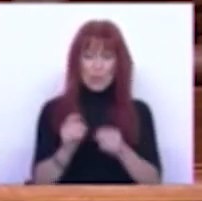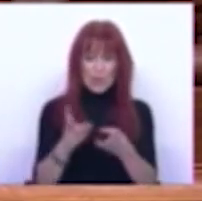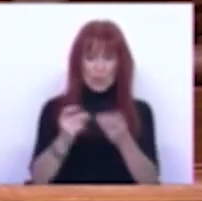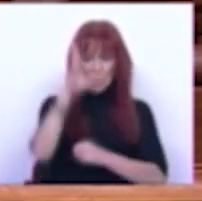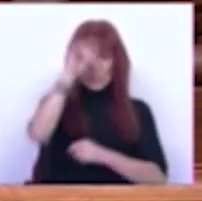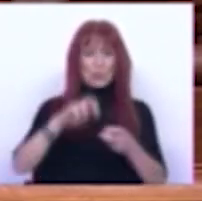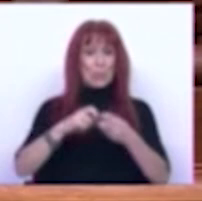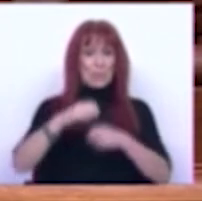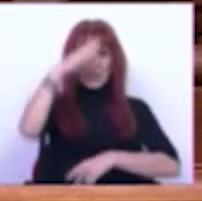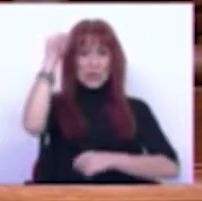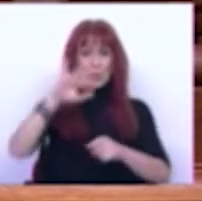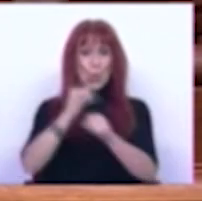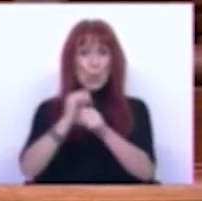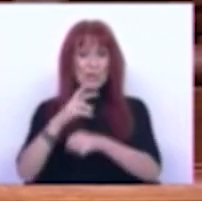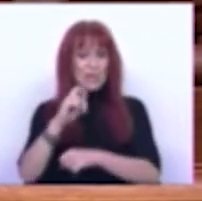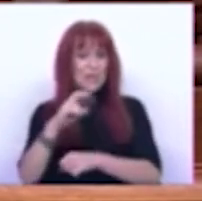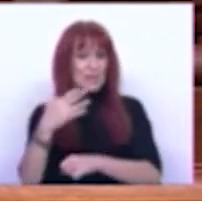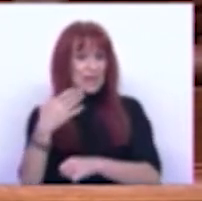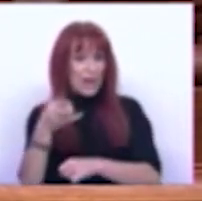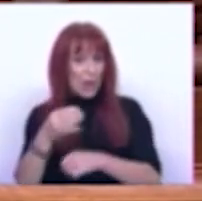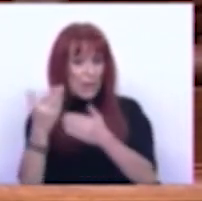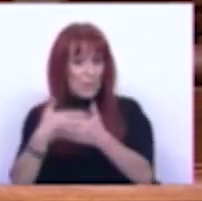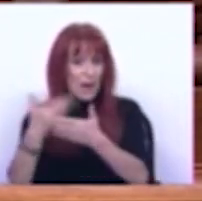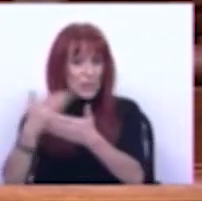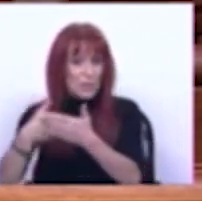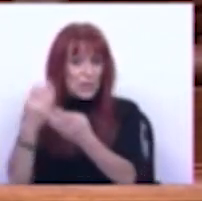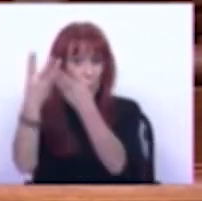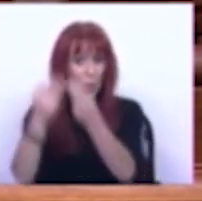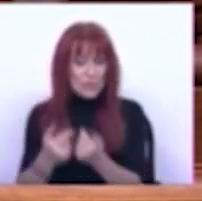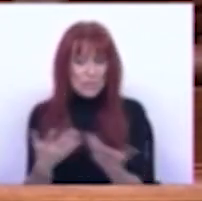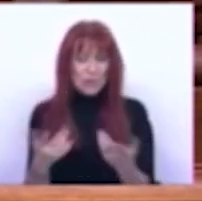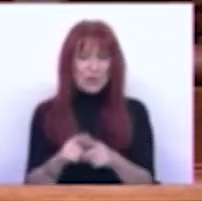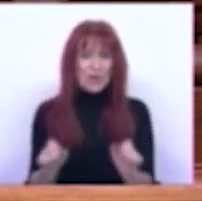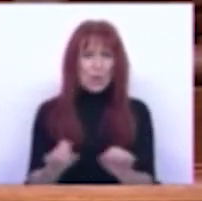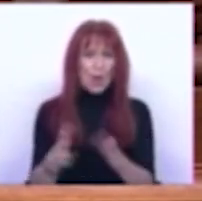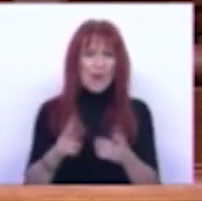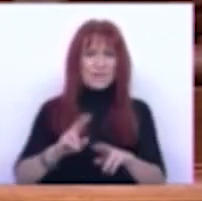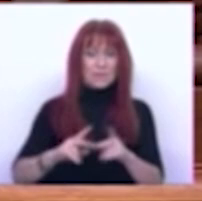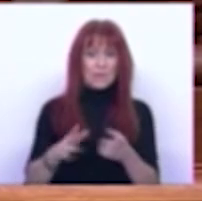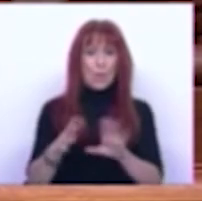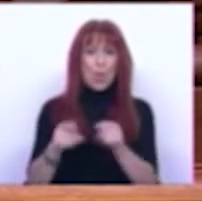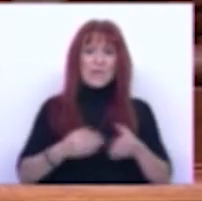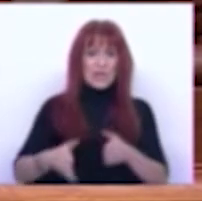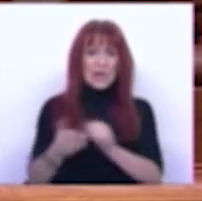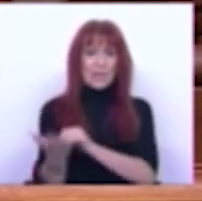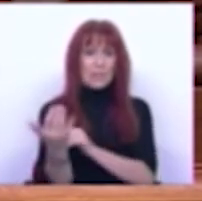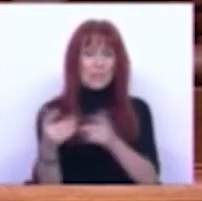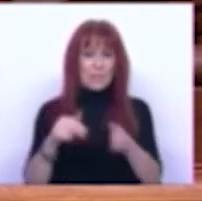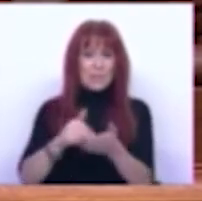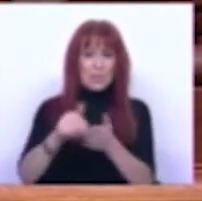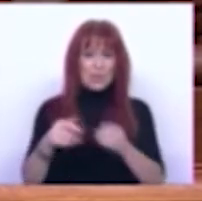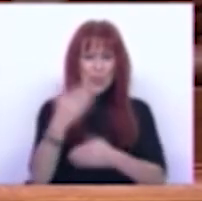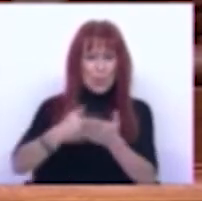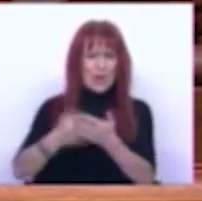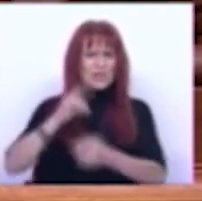O problema é se esqueceu das restantes 369 páginas do orçamento e em que é claro do que mais do que haver estrada para andar são ainda